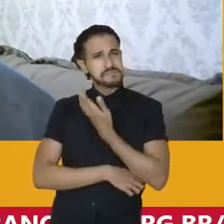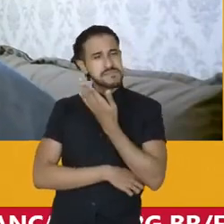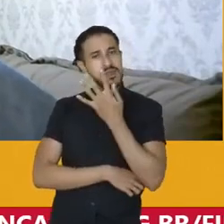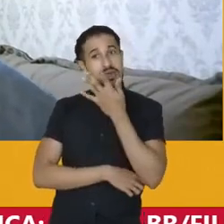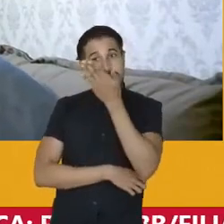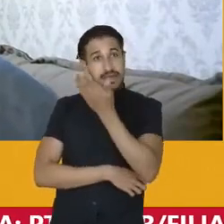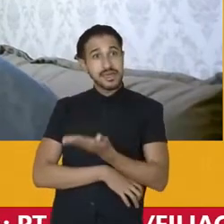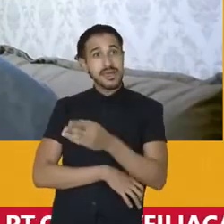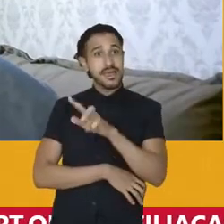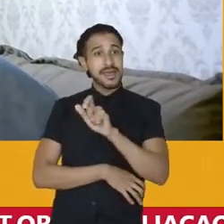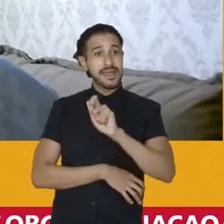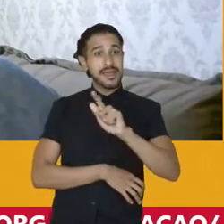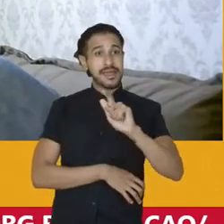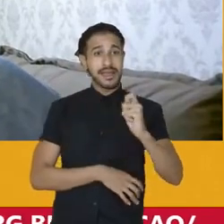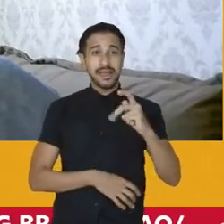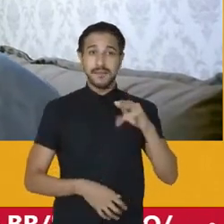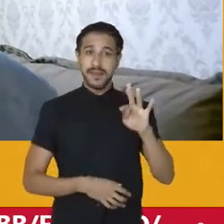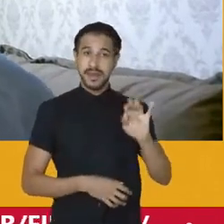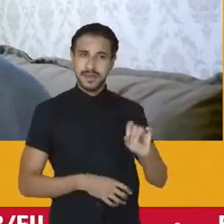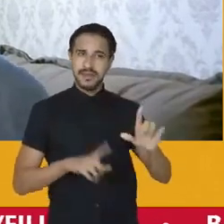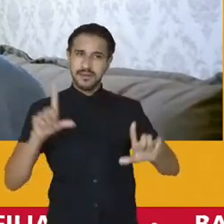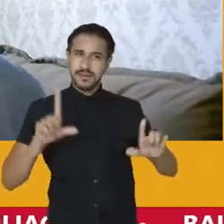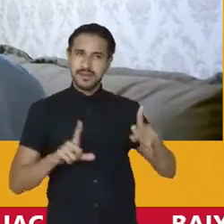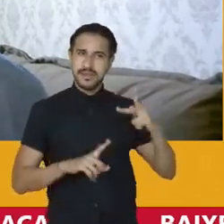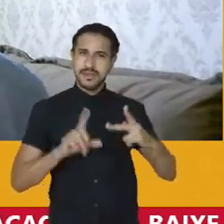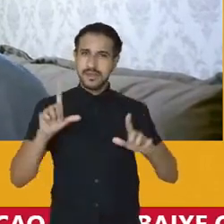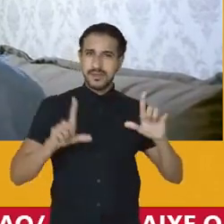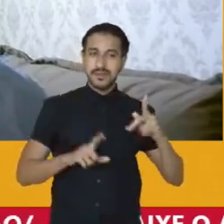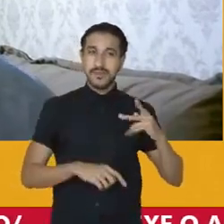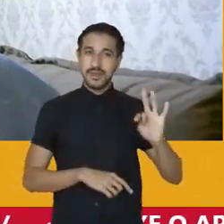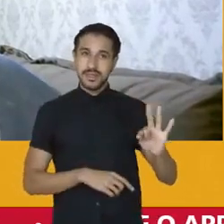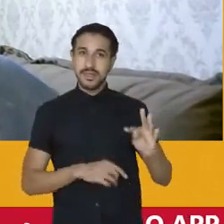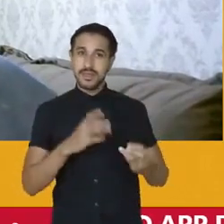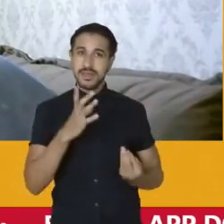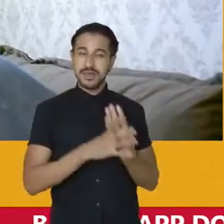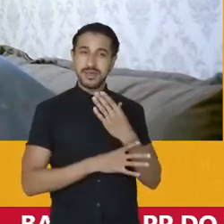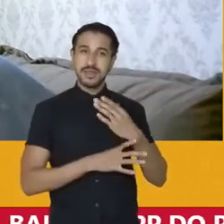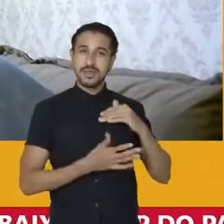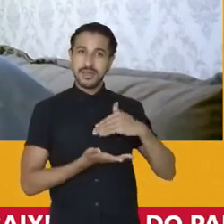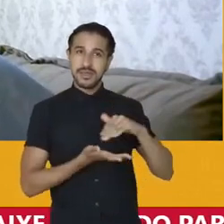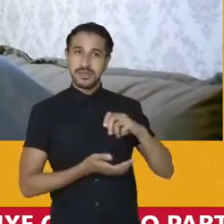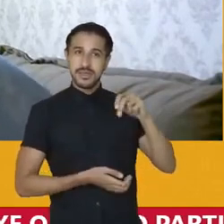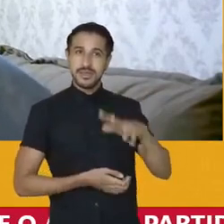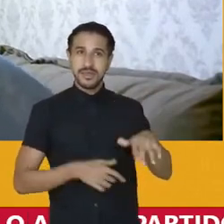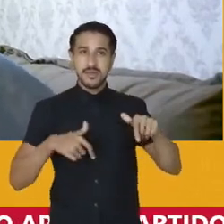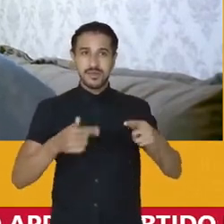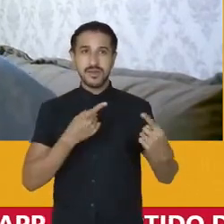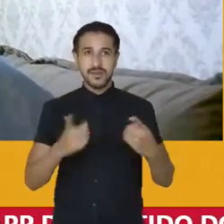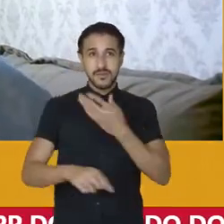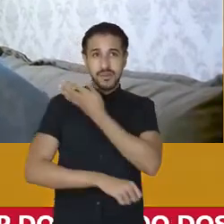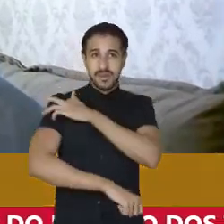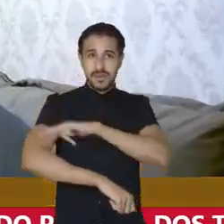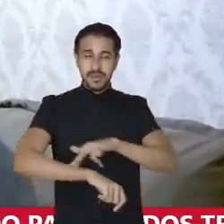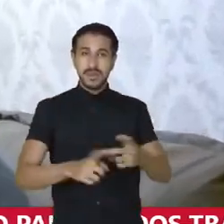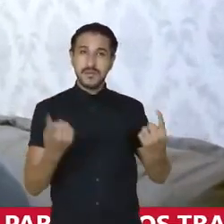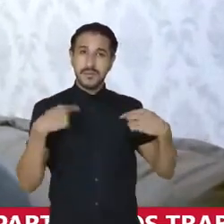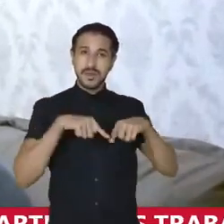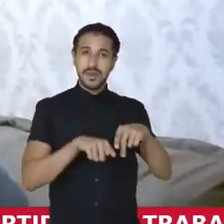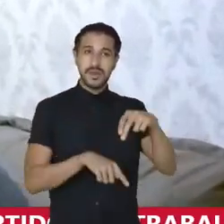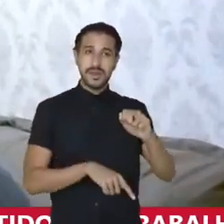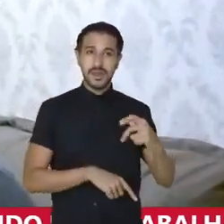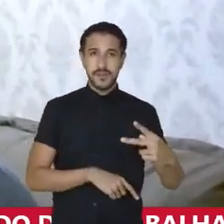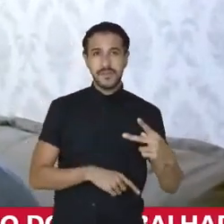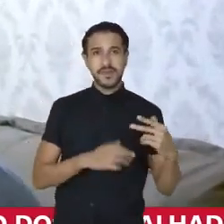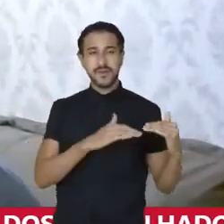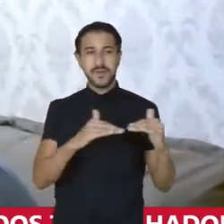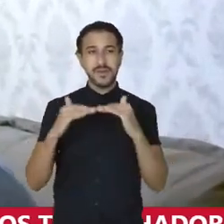passando aqui. Esse é o Liga Preta, um programa da TVPT, criado pela Secretaria Nacional de Combate ao Racismo em parceria com o NAP,